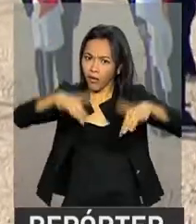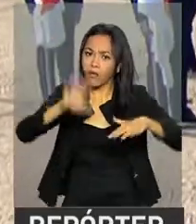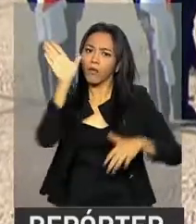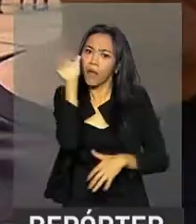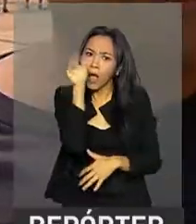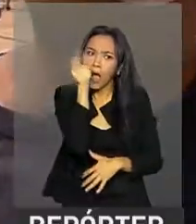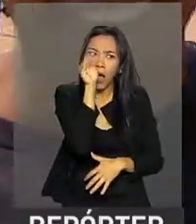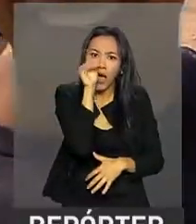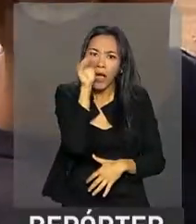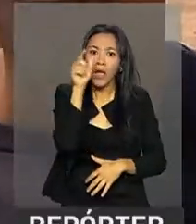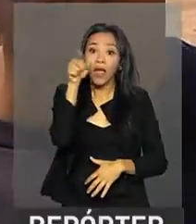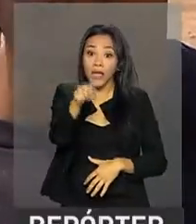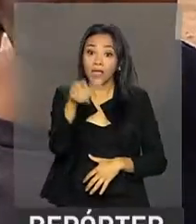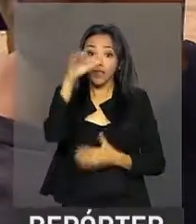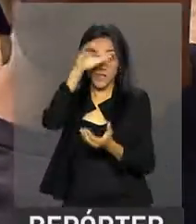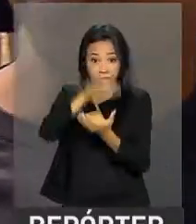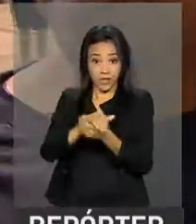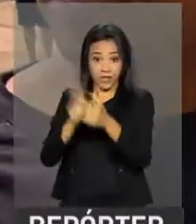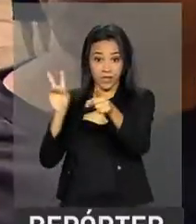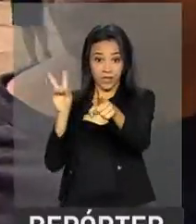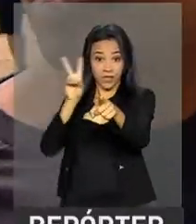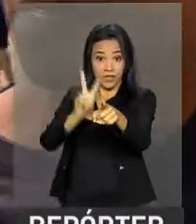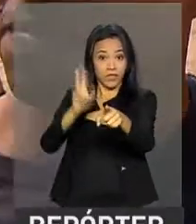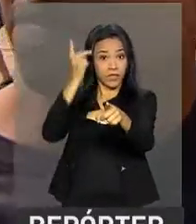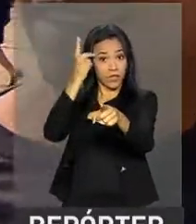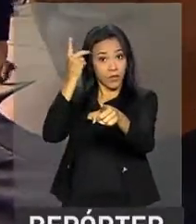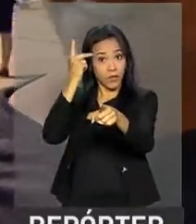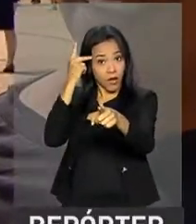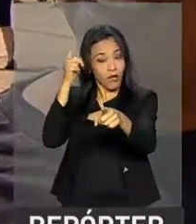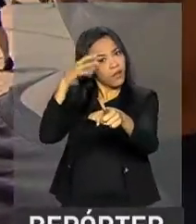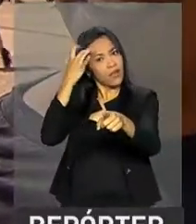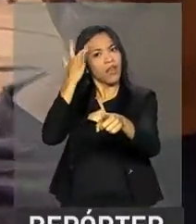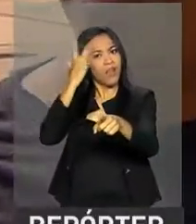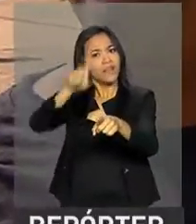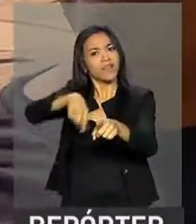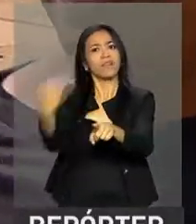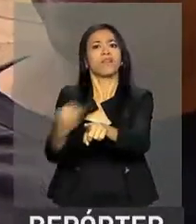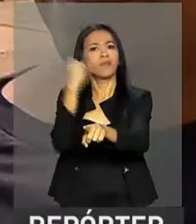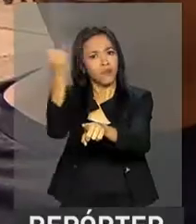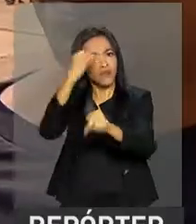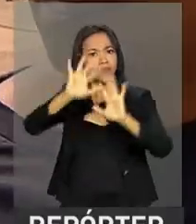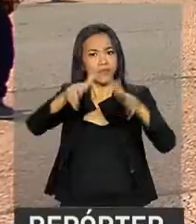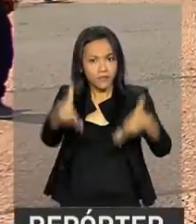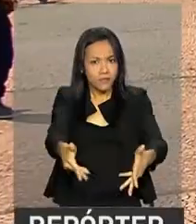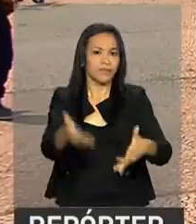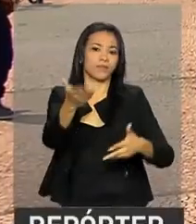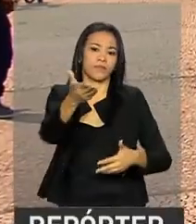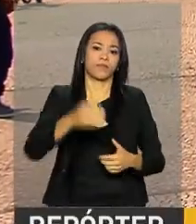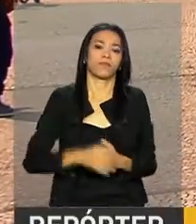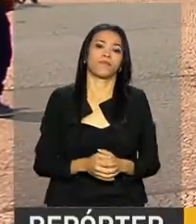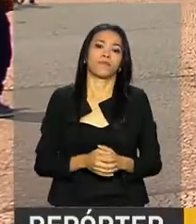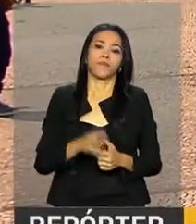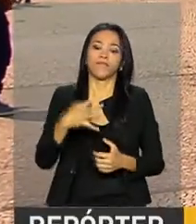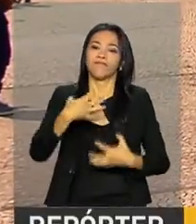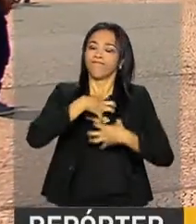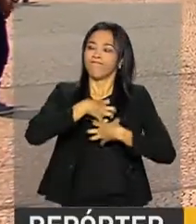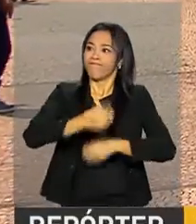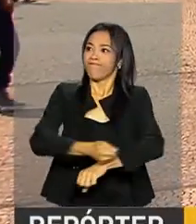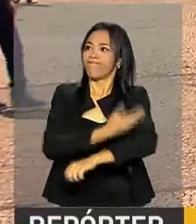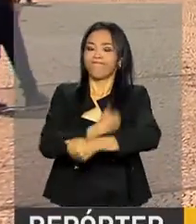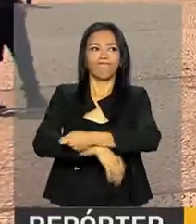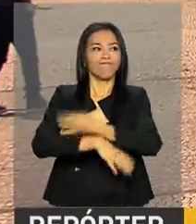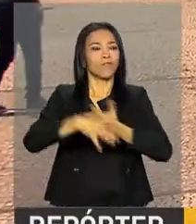Poderes. Este casal veio do interior de São Paulo e acha importante participar de eventos cívicos. Desperta na gente o sentimento de